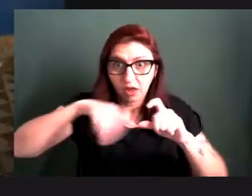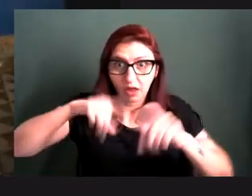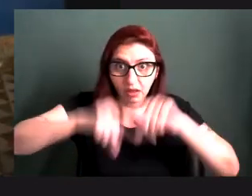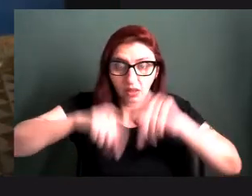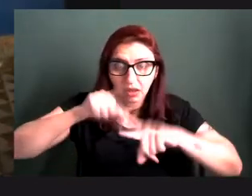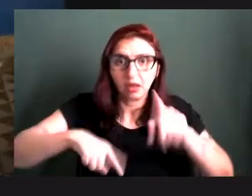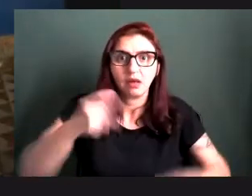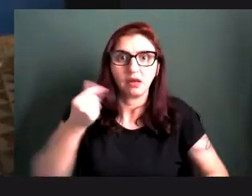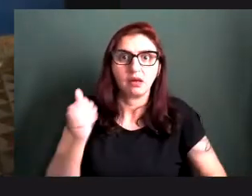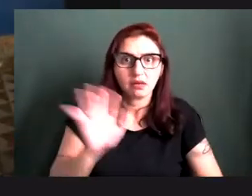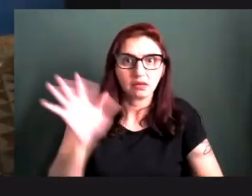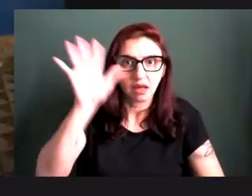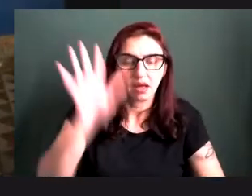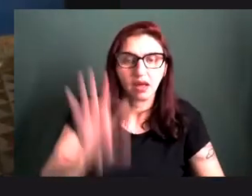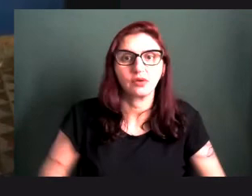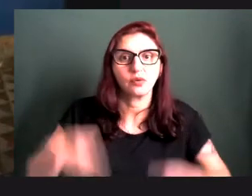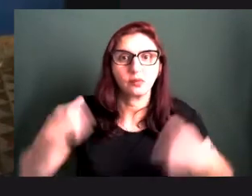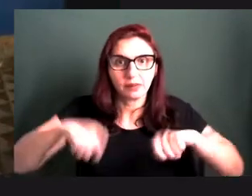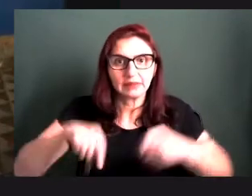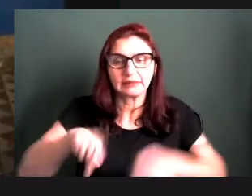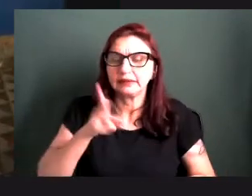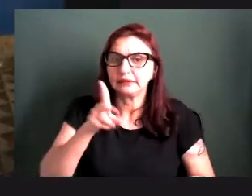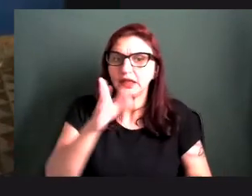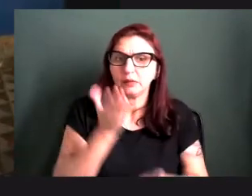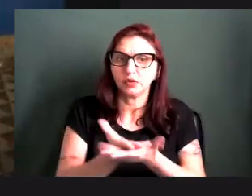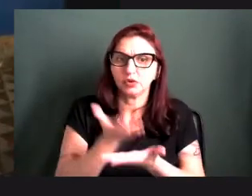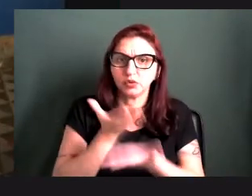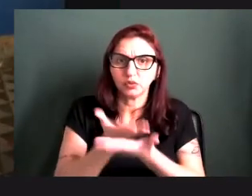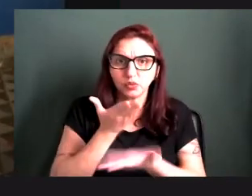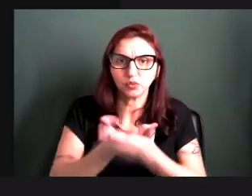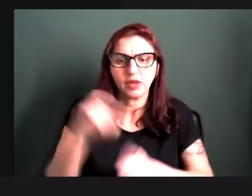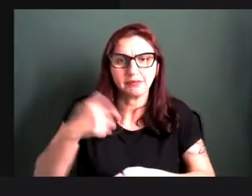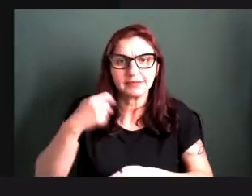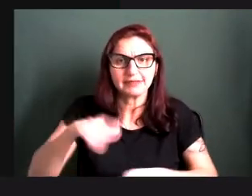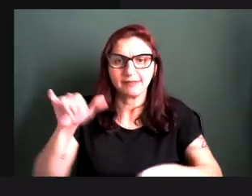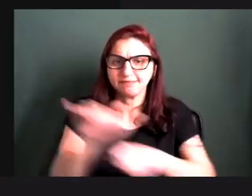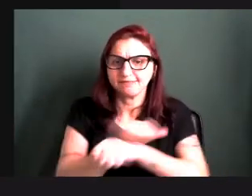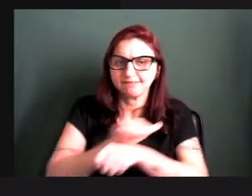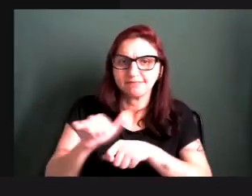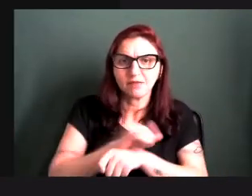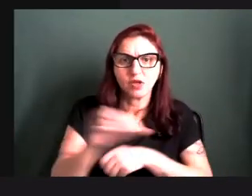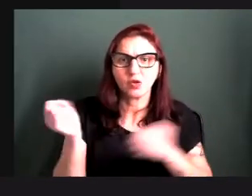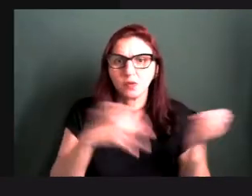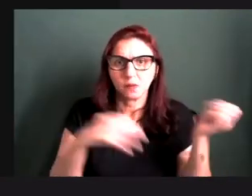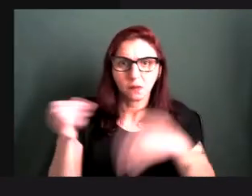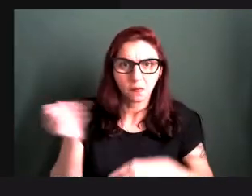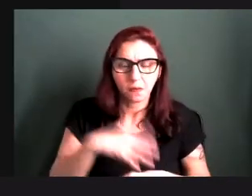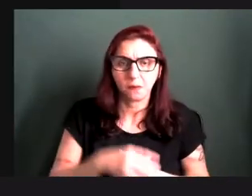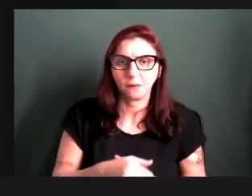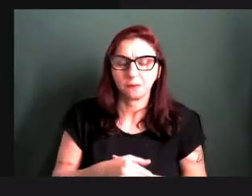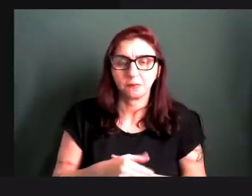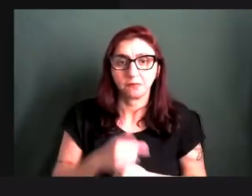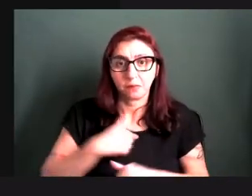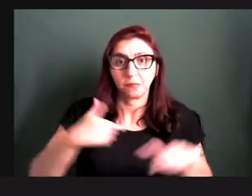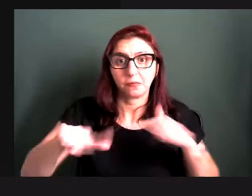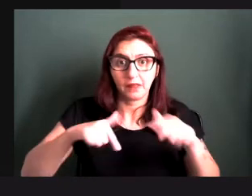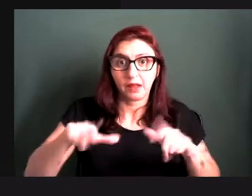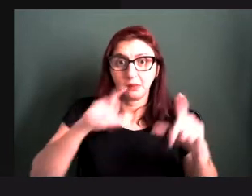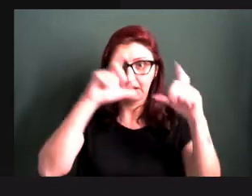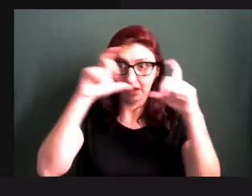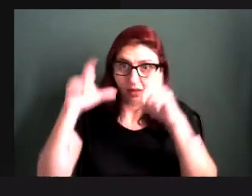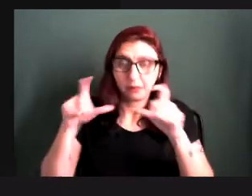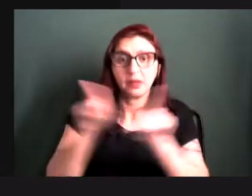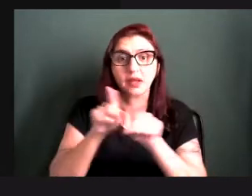estar sempre estudando, porque tem sempre novas técnicas, você tem que estar se atualizando. Eu trabalho com uma câmera e